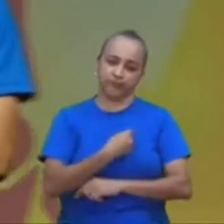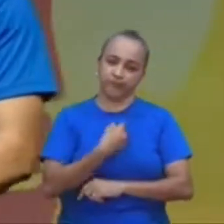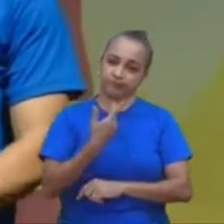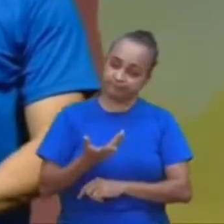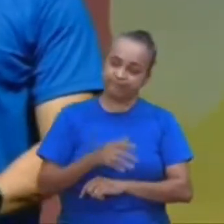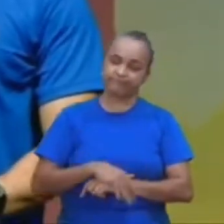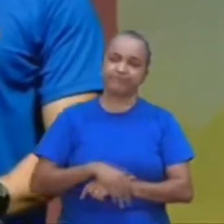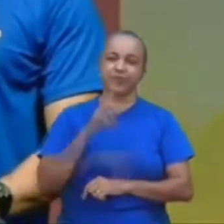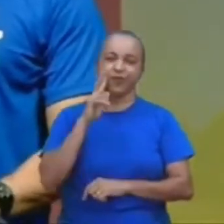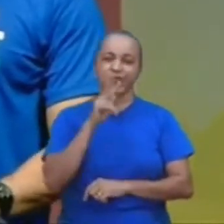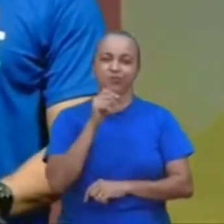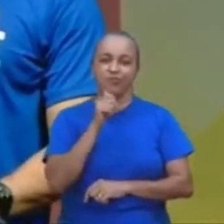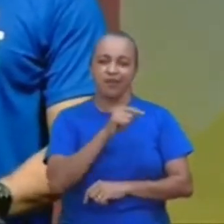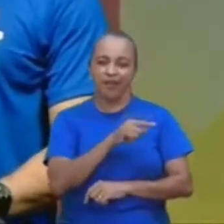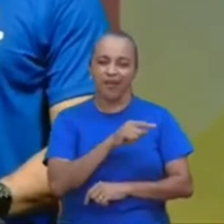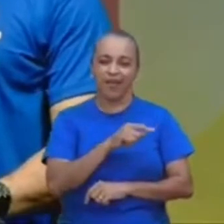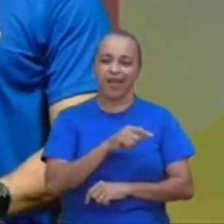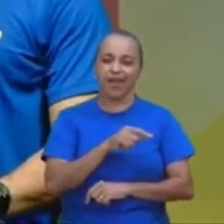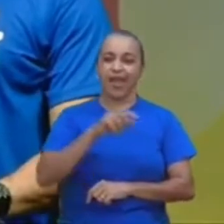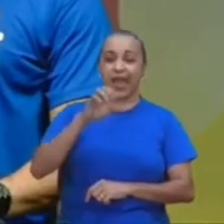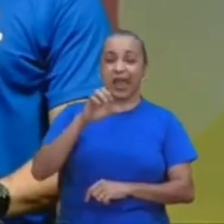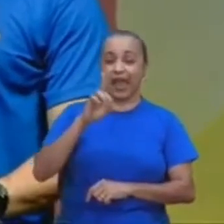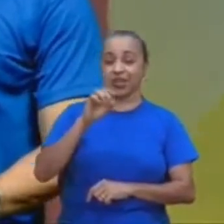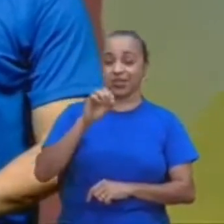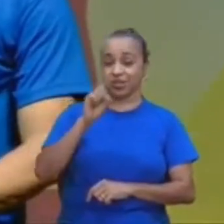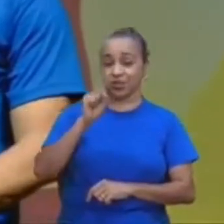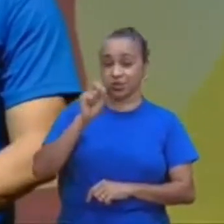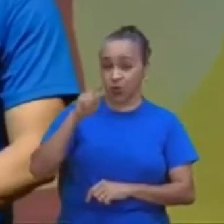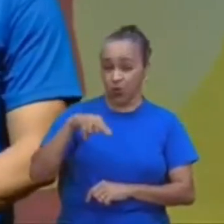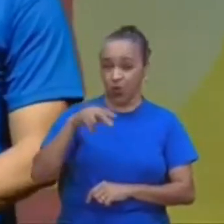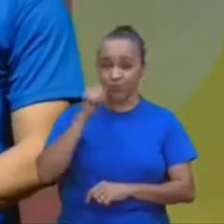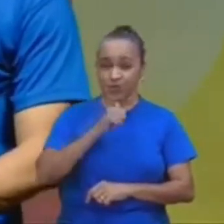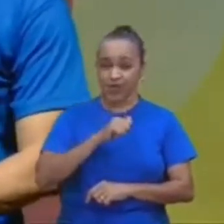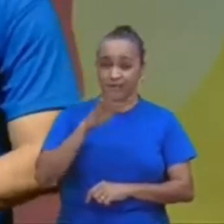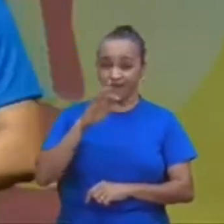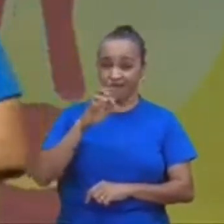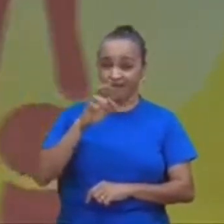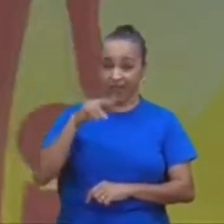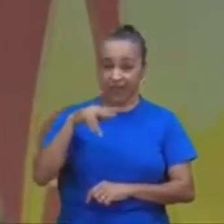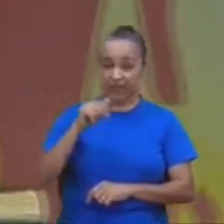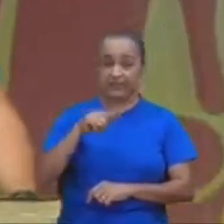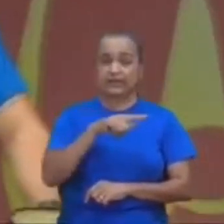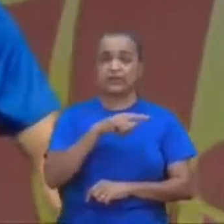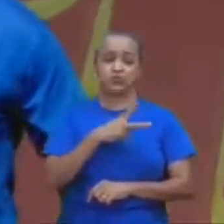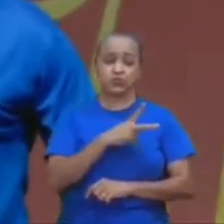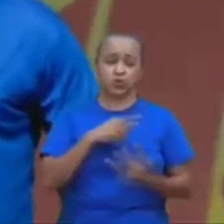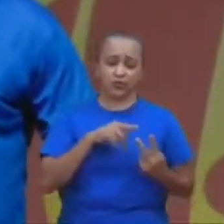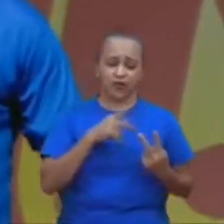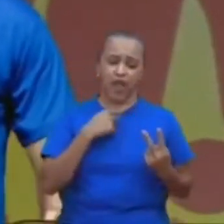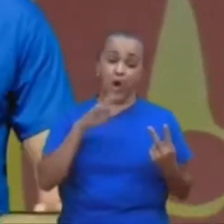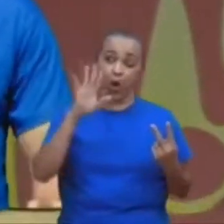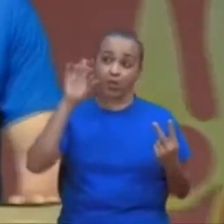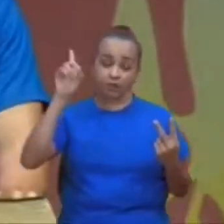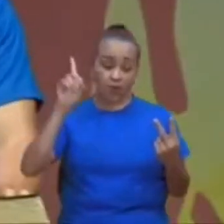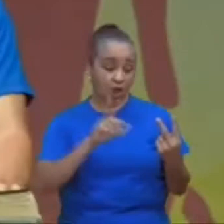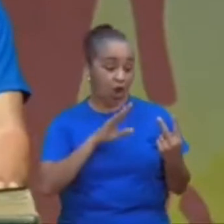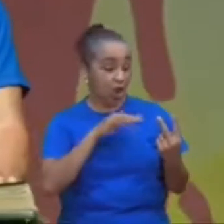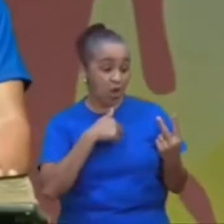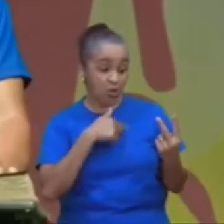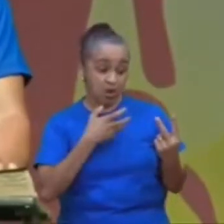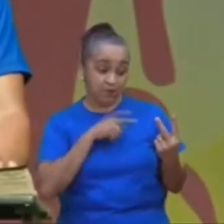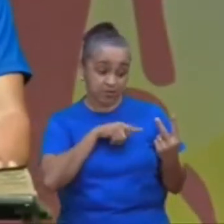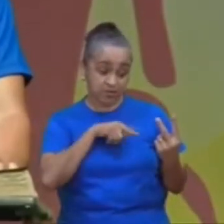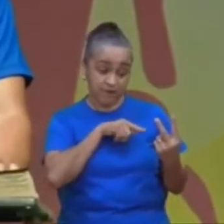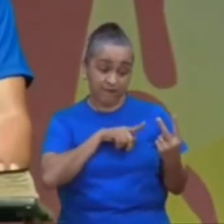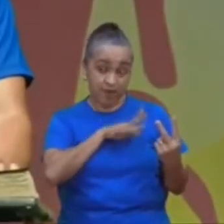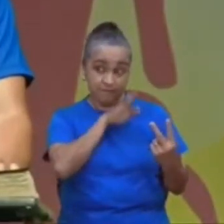o Edson e a Fernanda, estavam quietos aqui em Maná, vivendo a vida deles, aí Deus diz, eu quero um pastor, lá na, na igreja